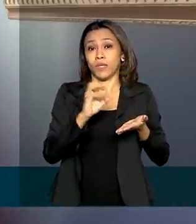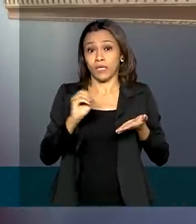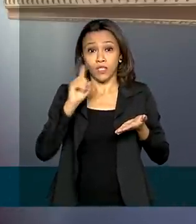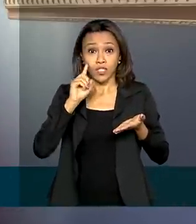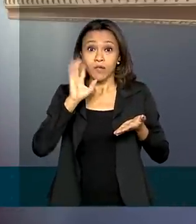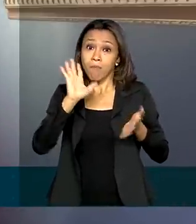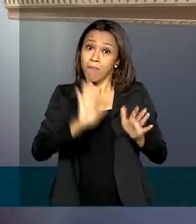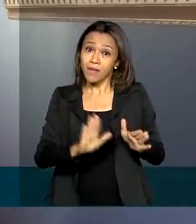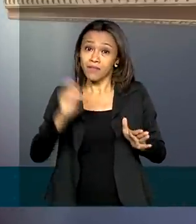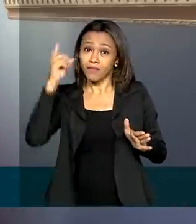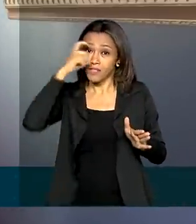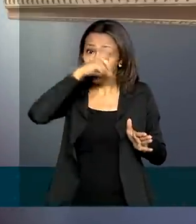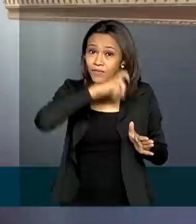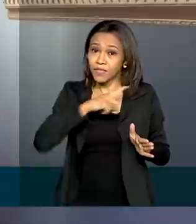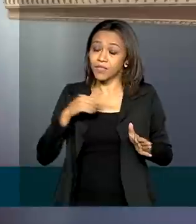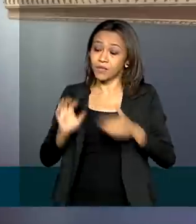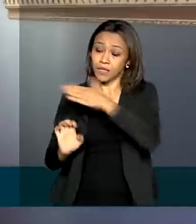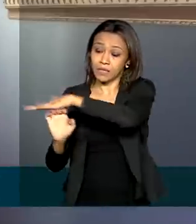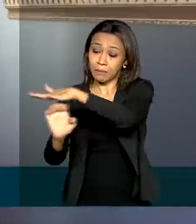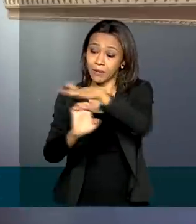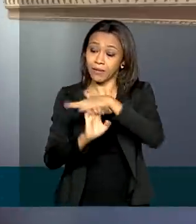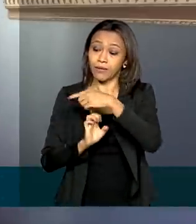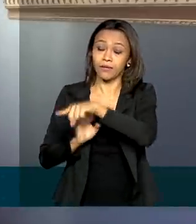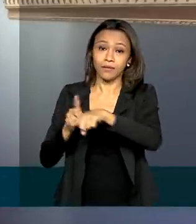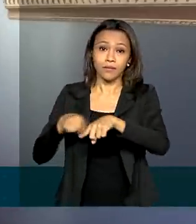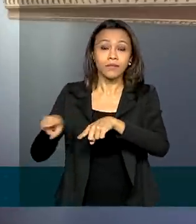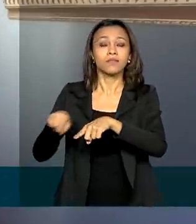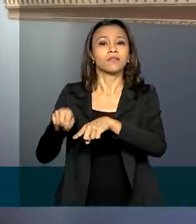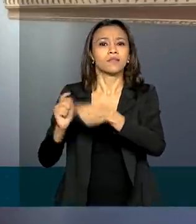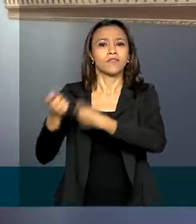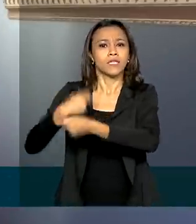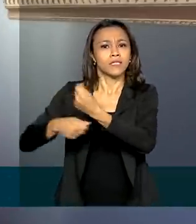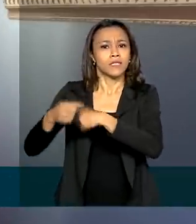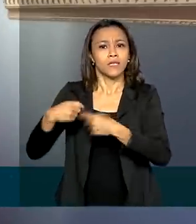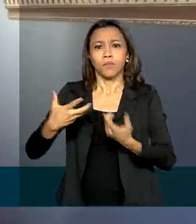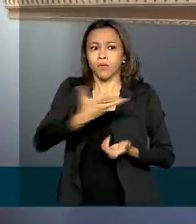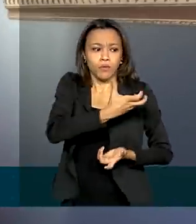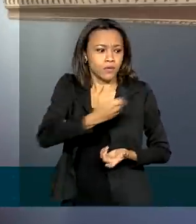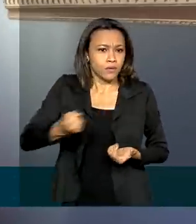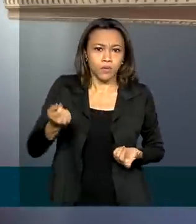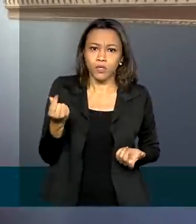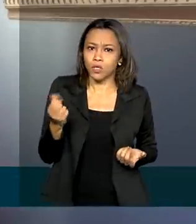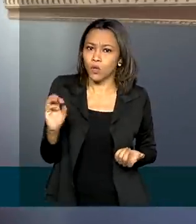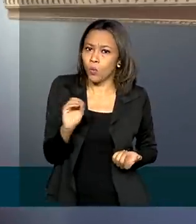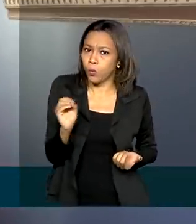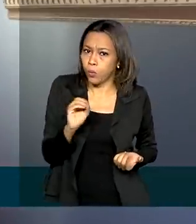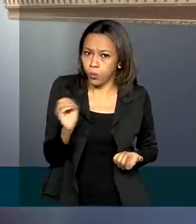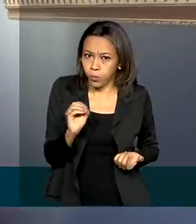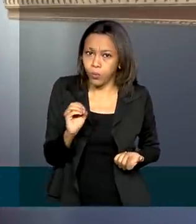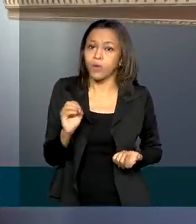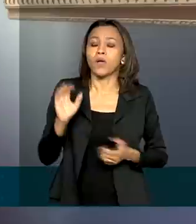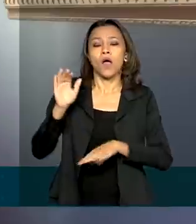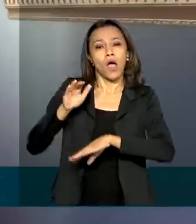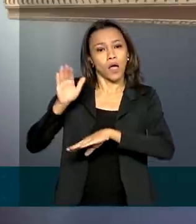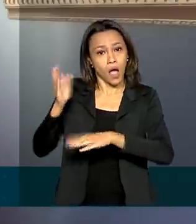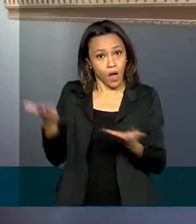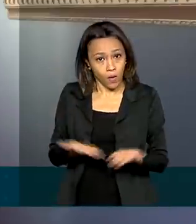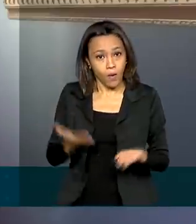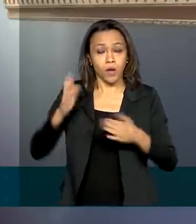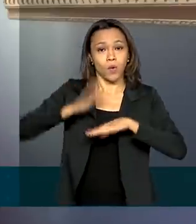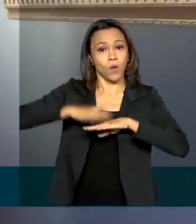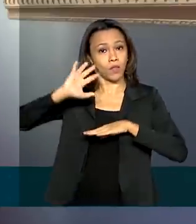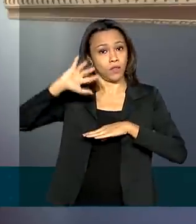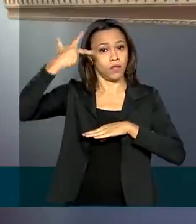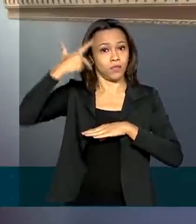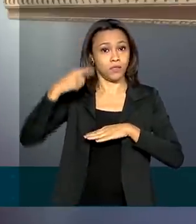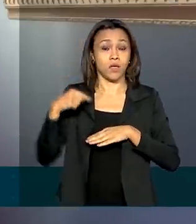repassar os valores ao FGTS, mesmo sem receber do cliente. Com a decisão, as instituições que concederam